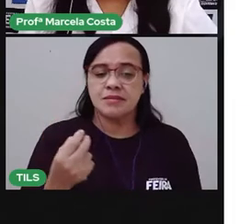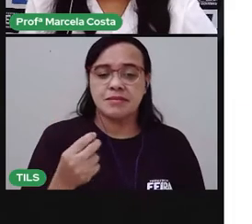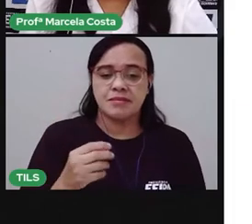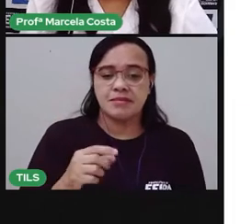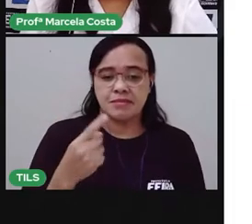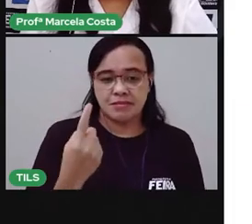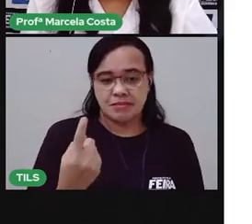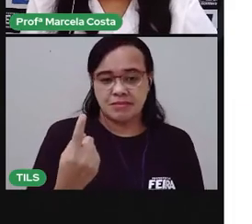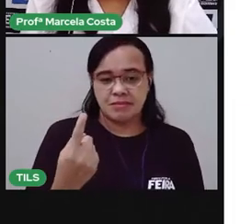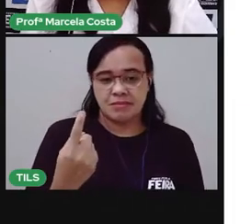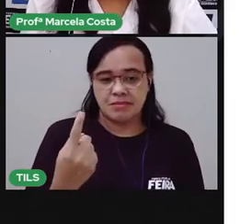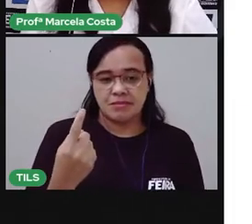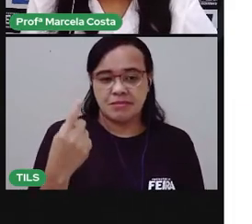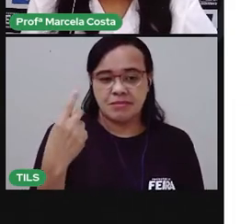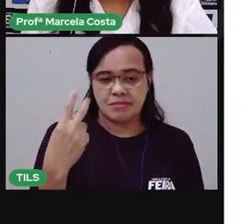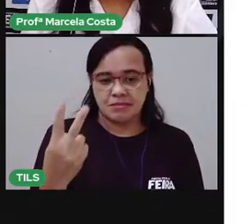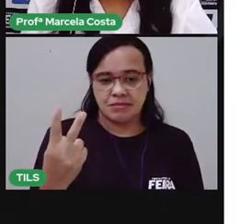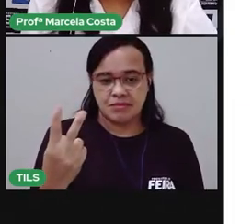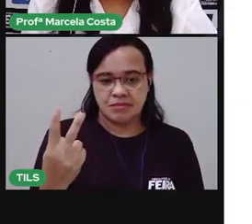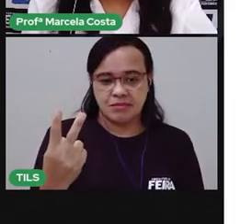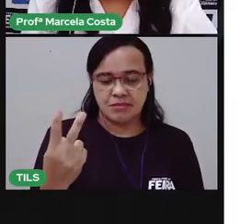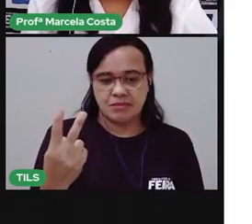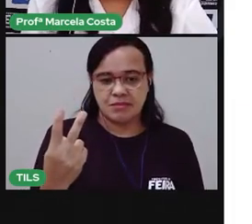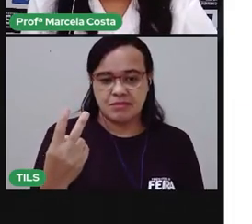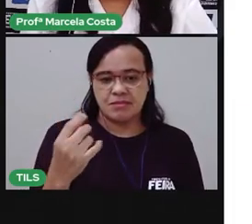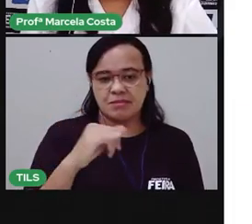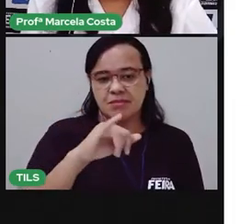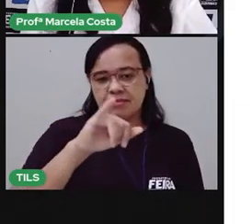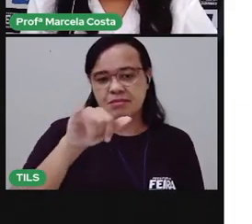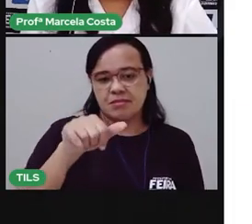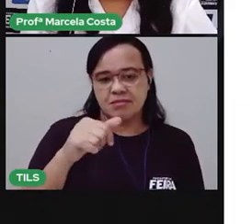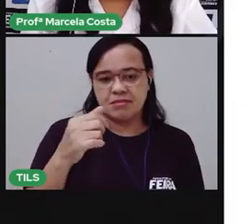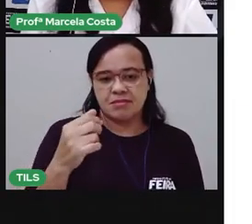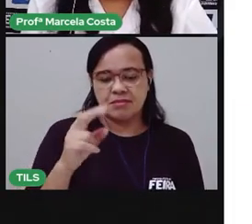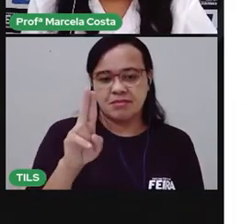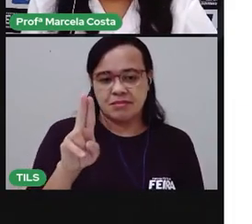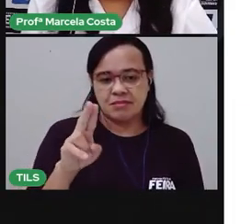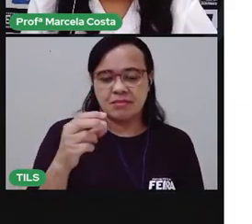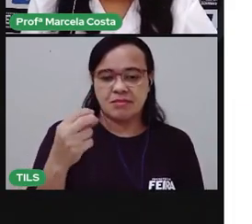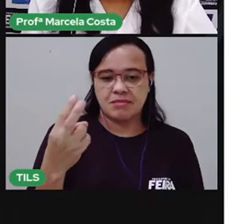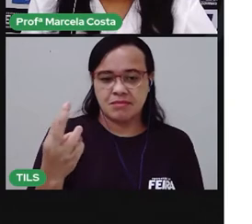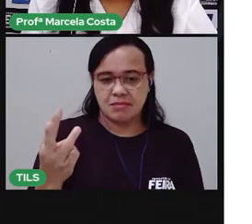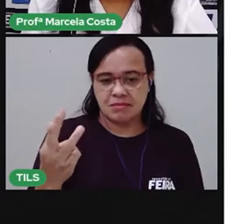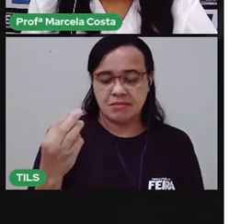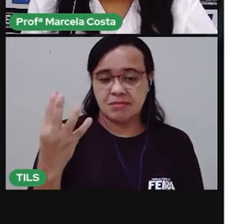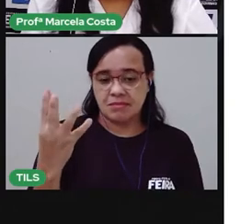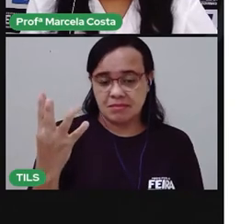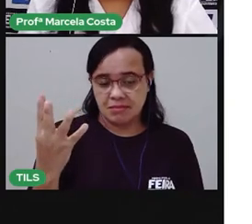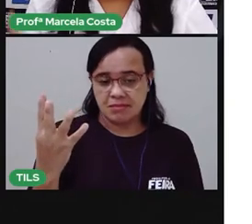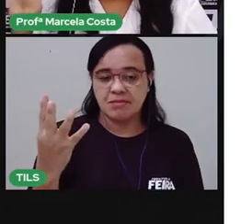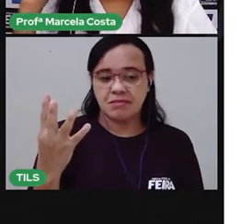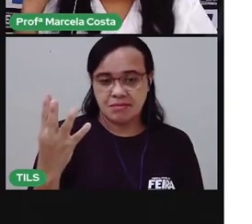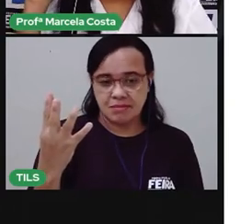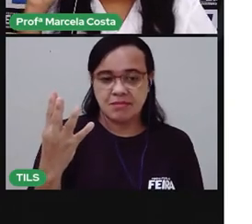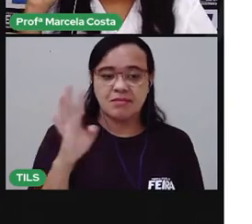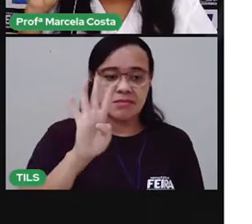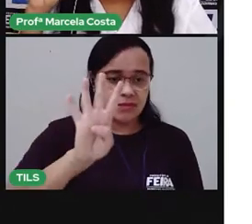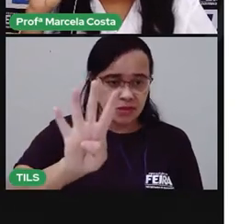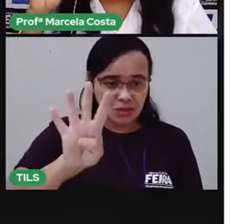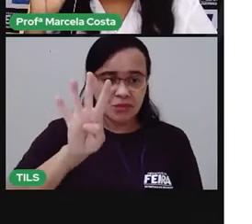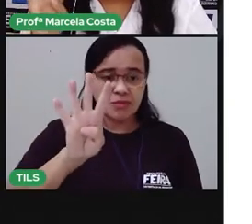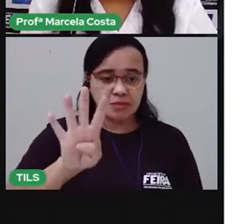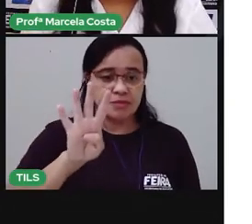Uma. Duas. Três. Quatro. Quatro